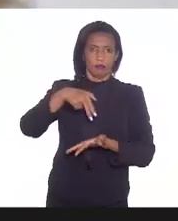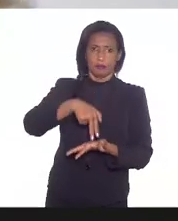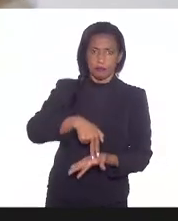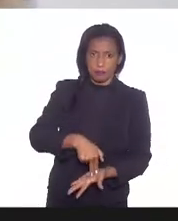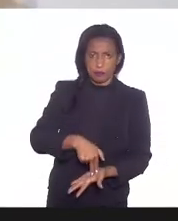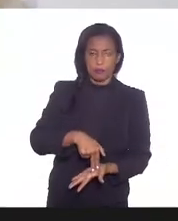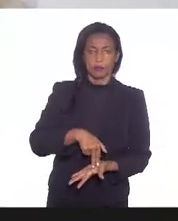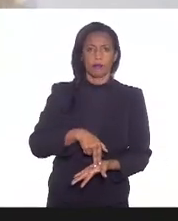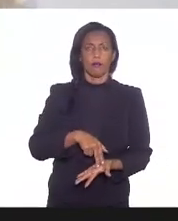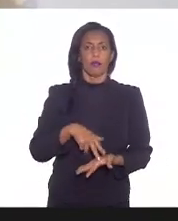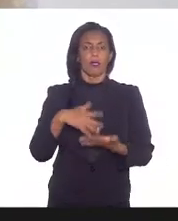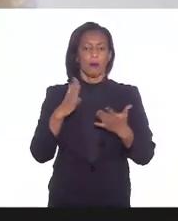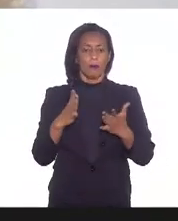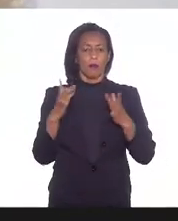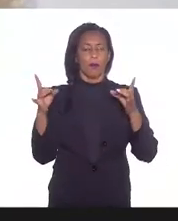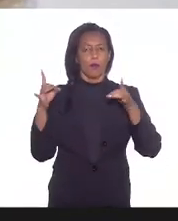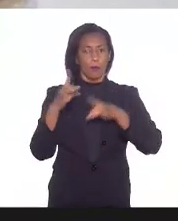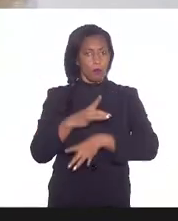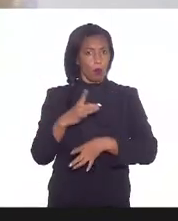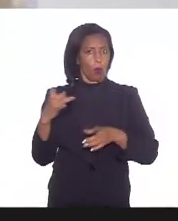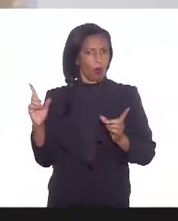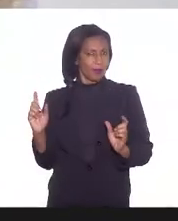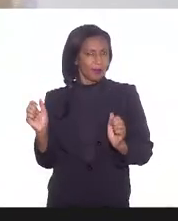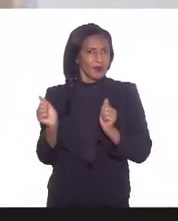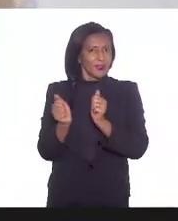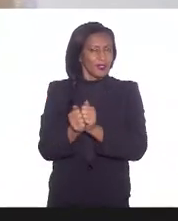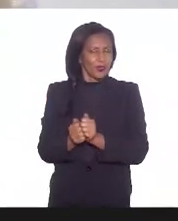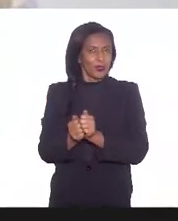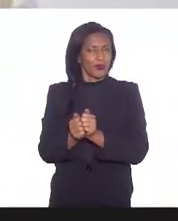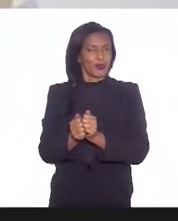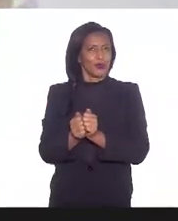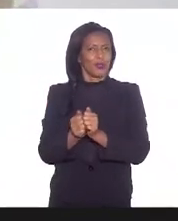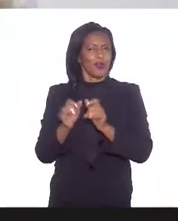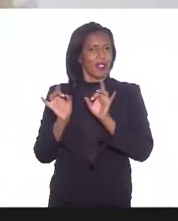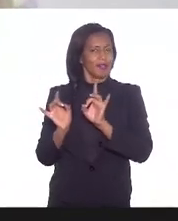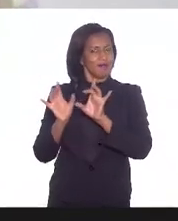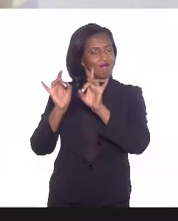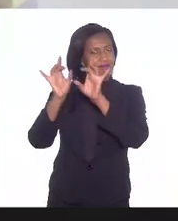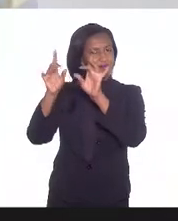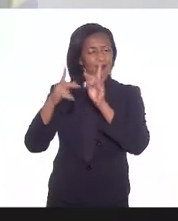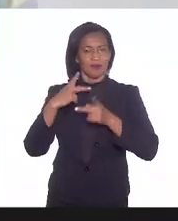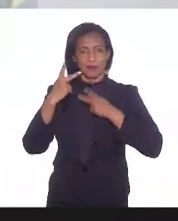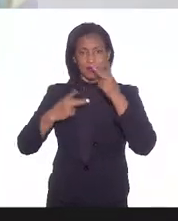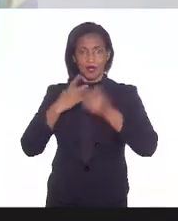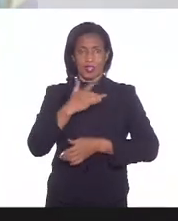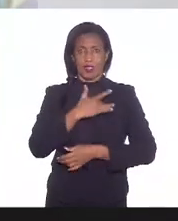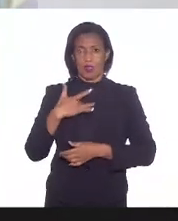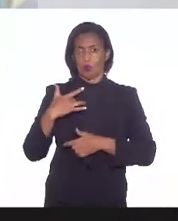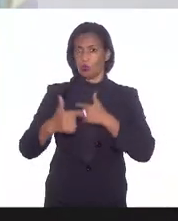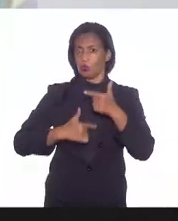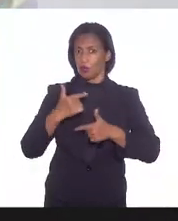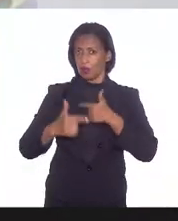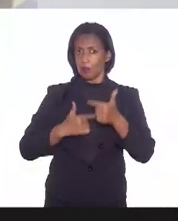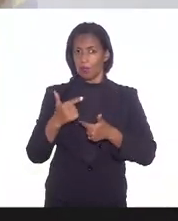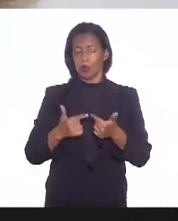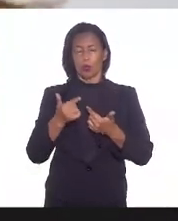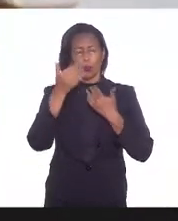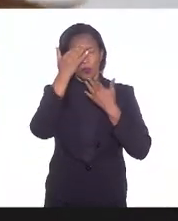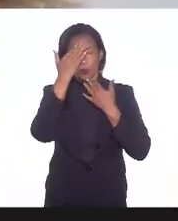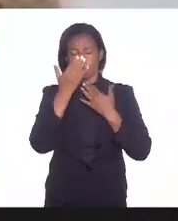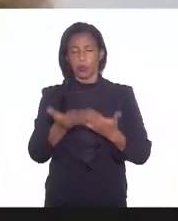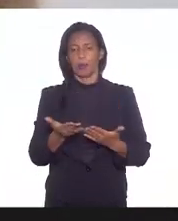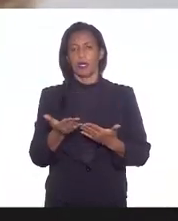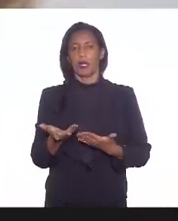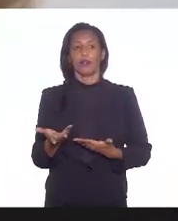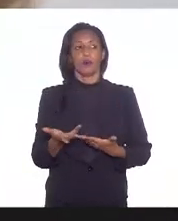conta dessa aproximação às questões específicas da saúde do trabalhador como convidada. Então, eu